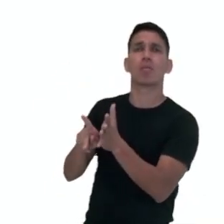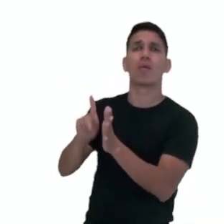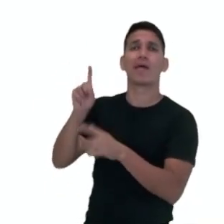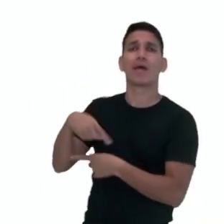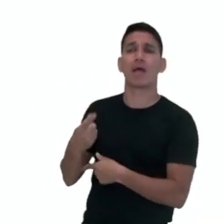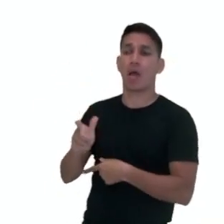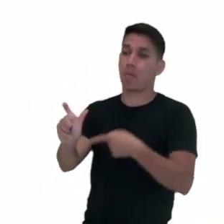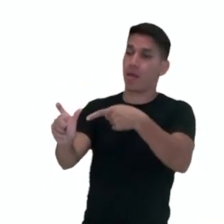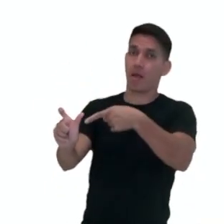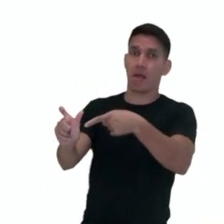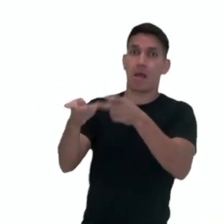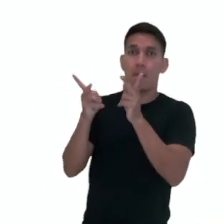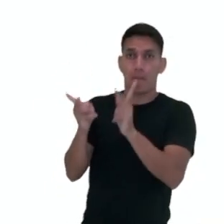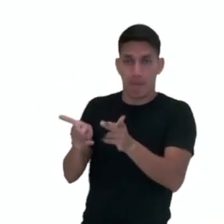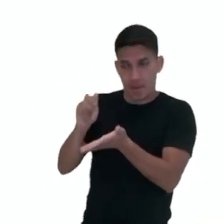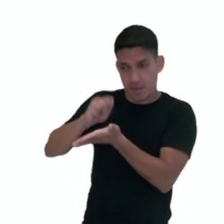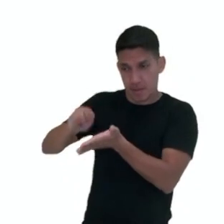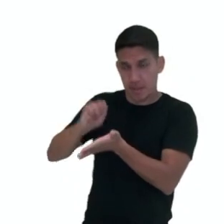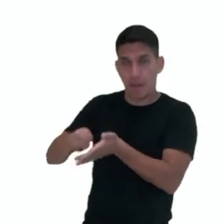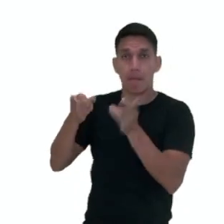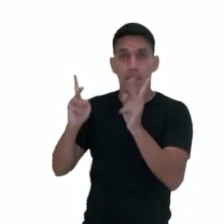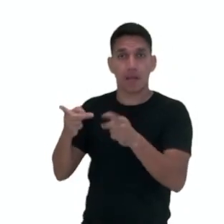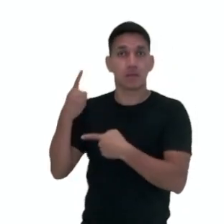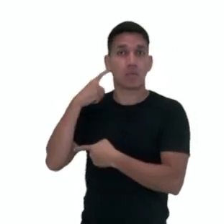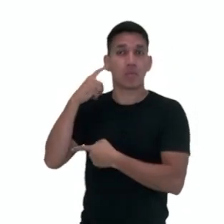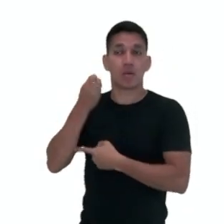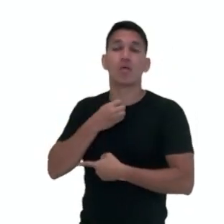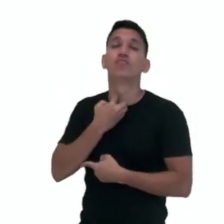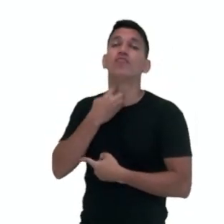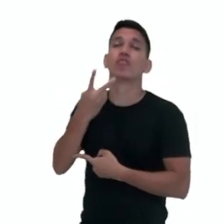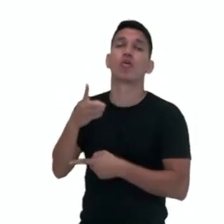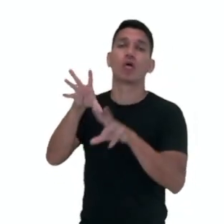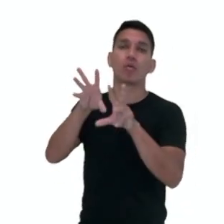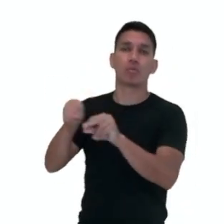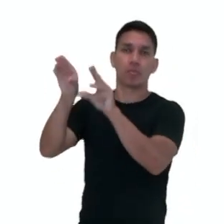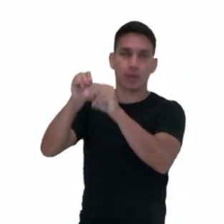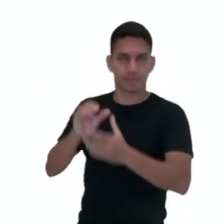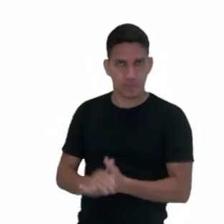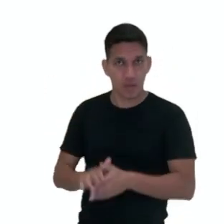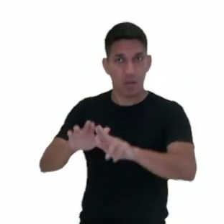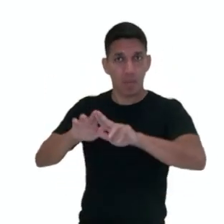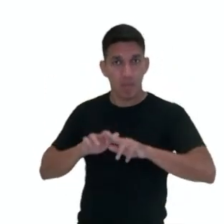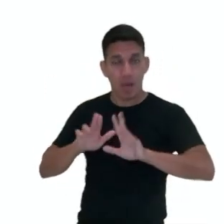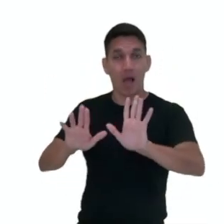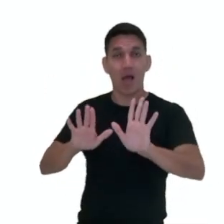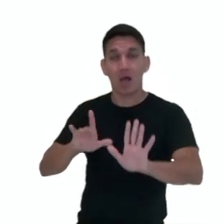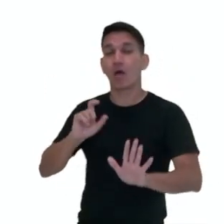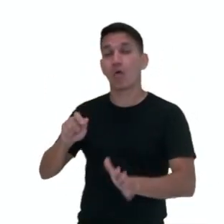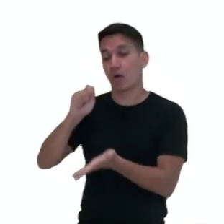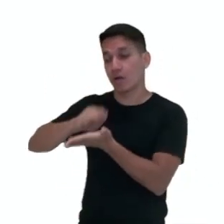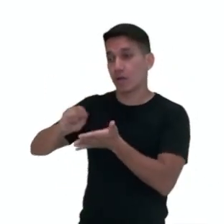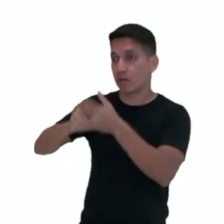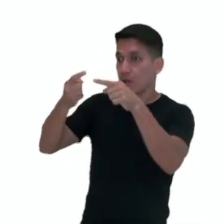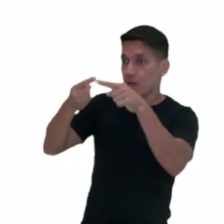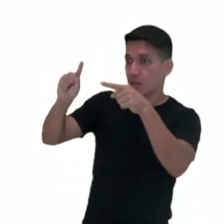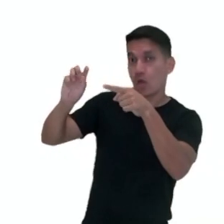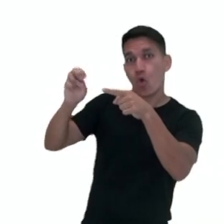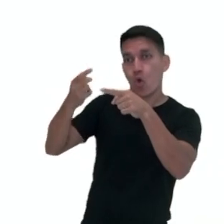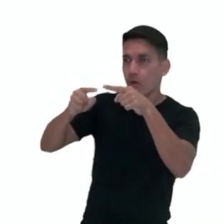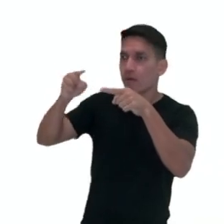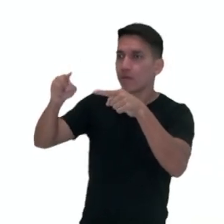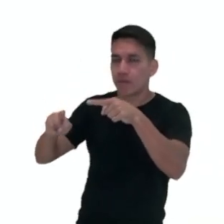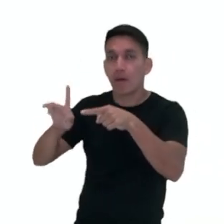apresentam a mesma grafia, a mesma pronúncia. Desse modo, o acento diferencial tem como finalidade facilitar a